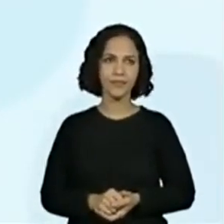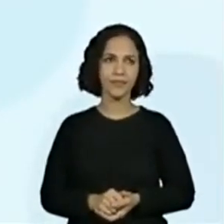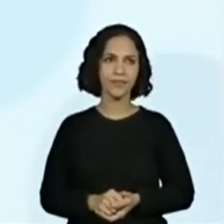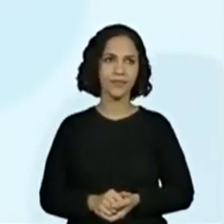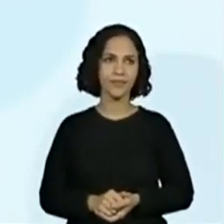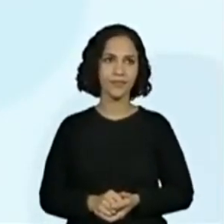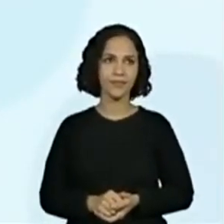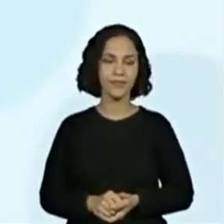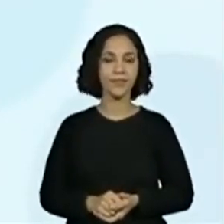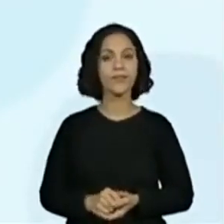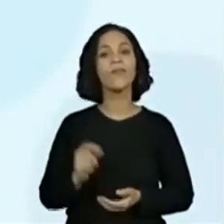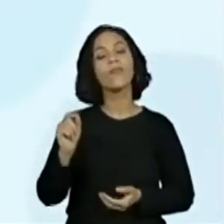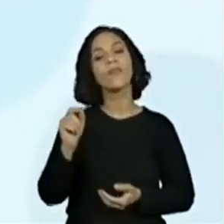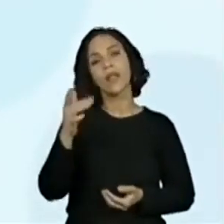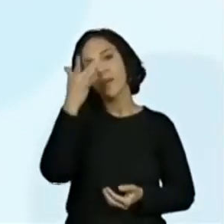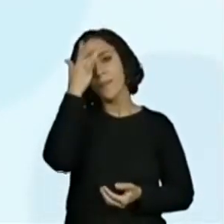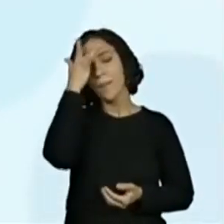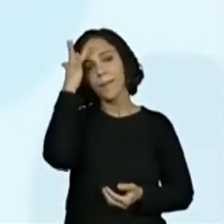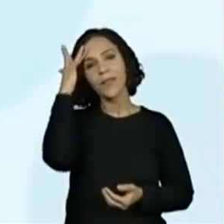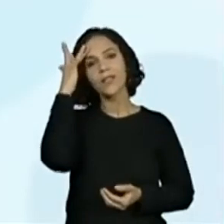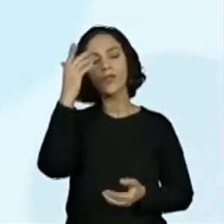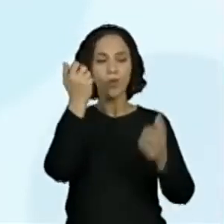Leituras ao público.